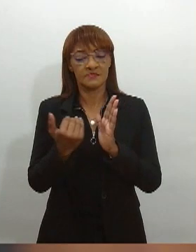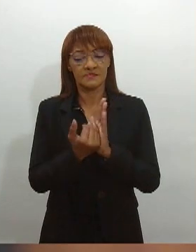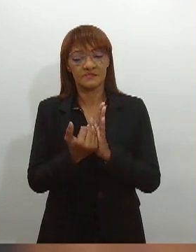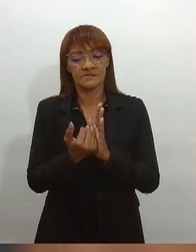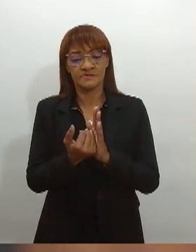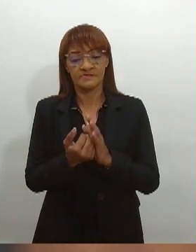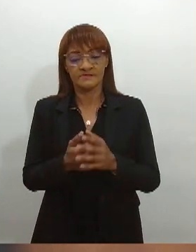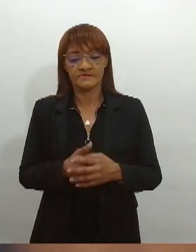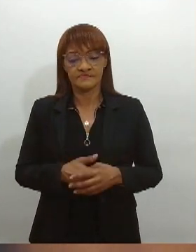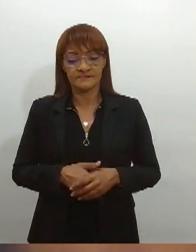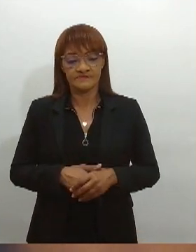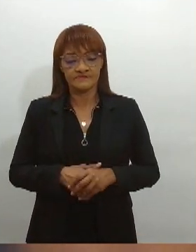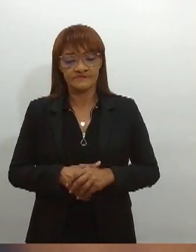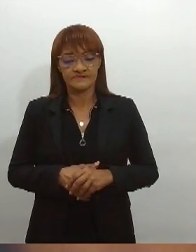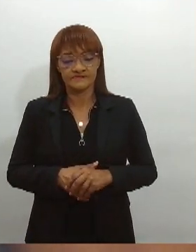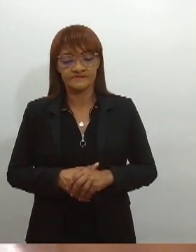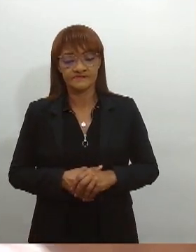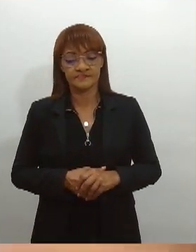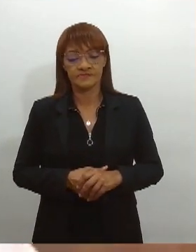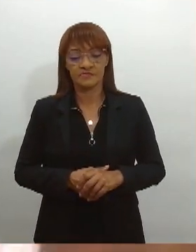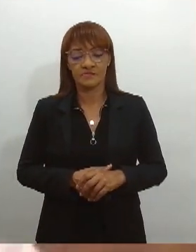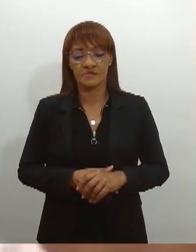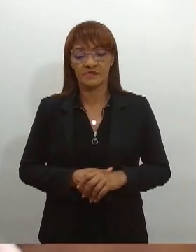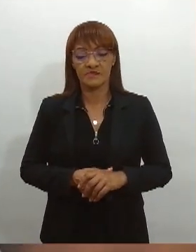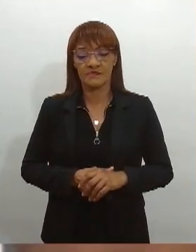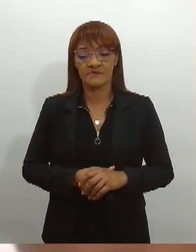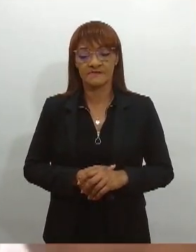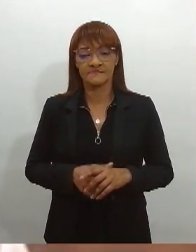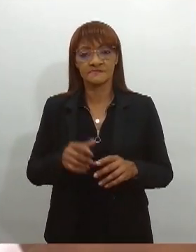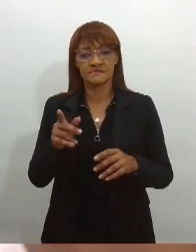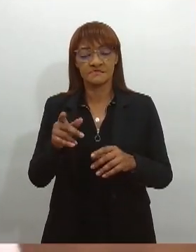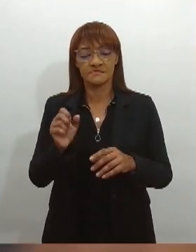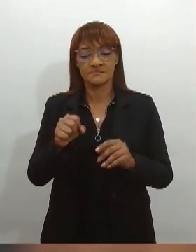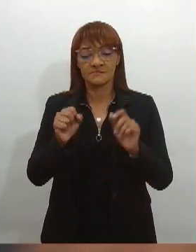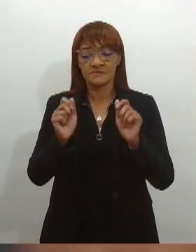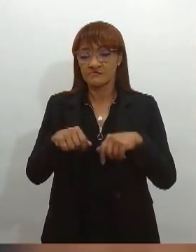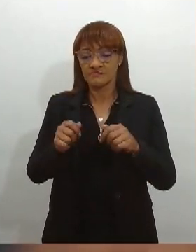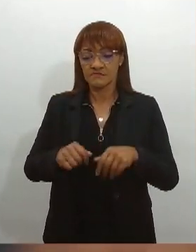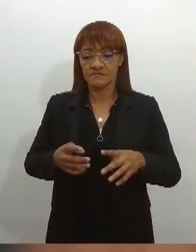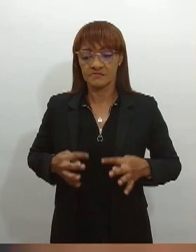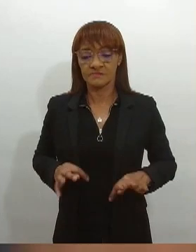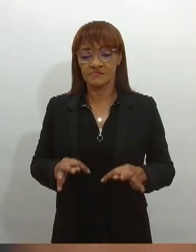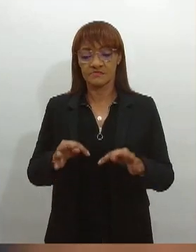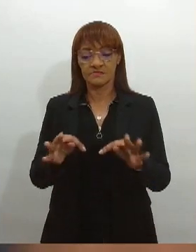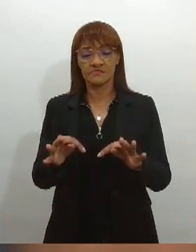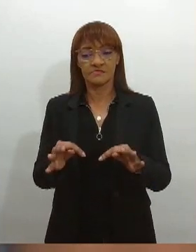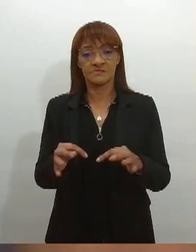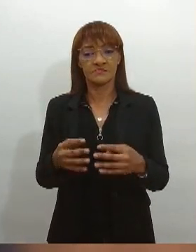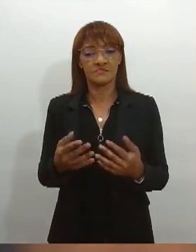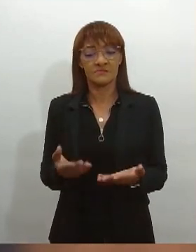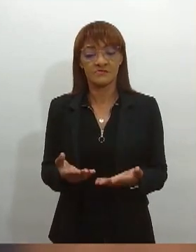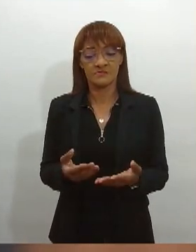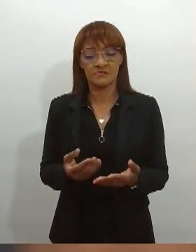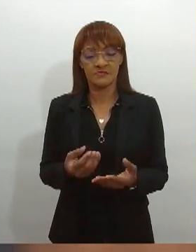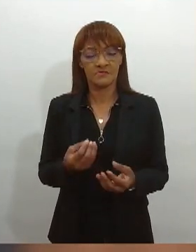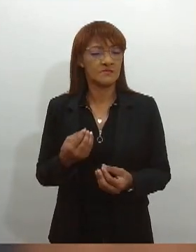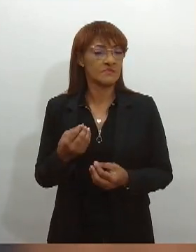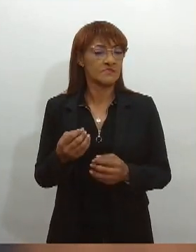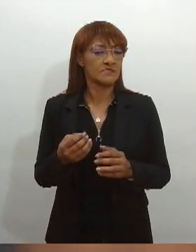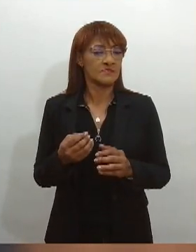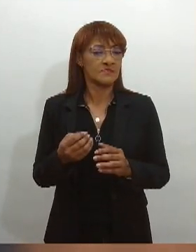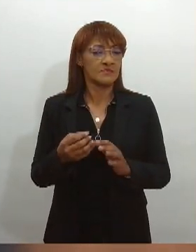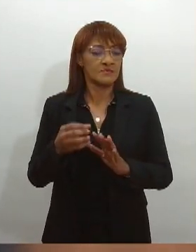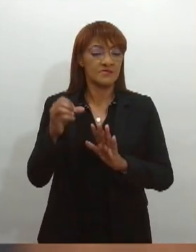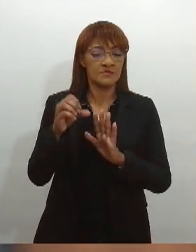de tecnologia, da internet, esse crime pode ser punido de dois a cinco